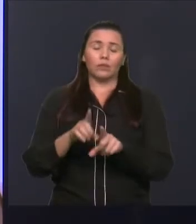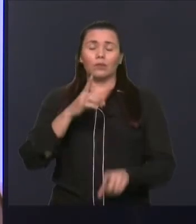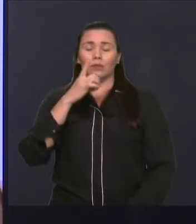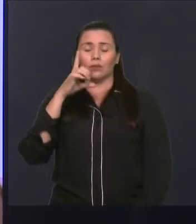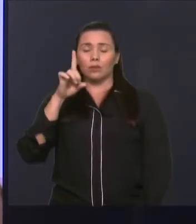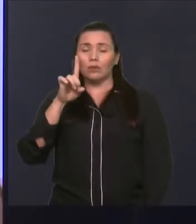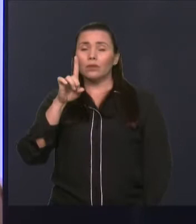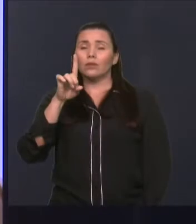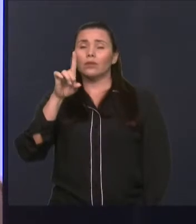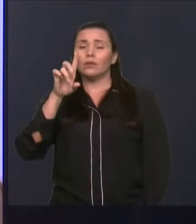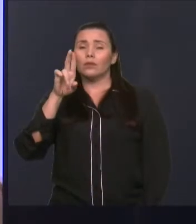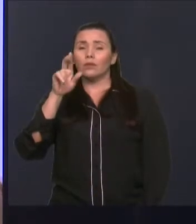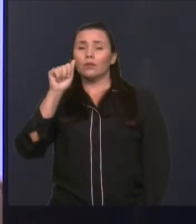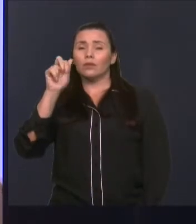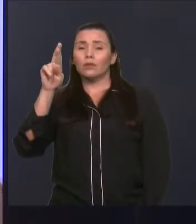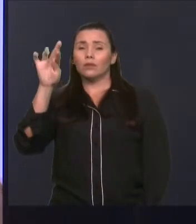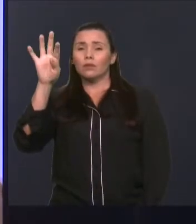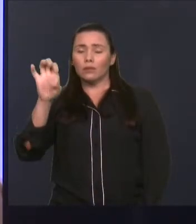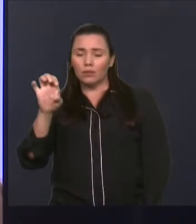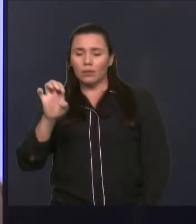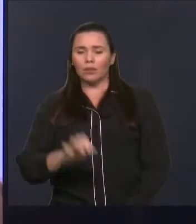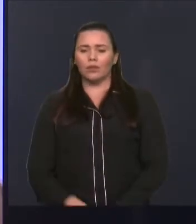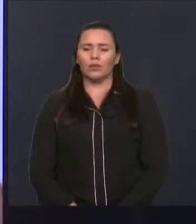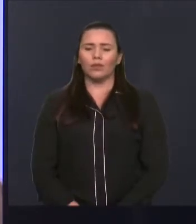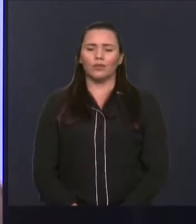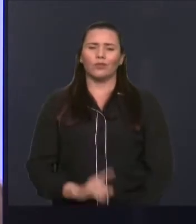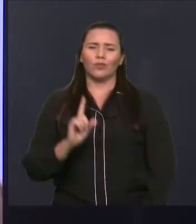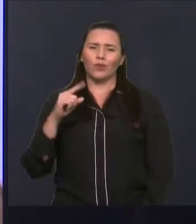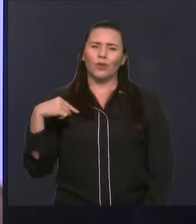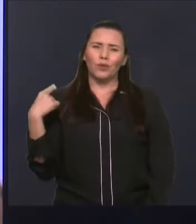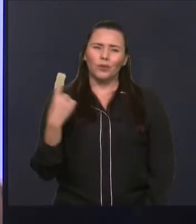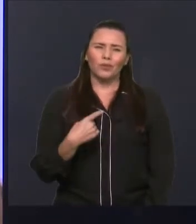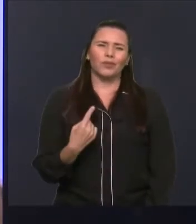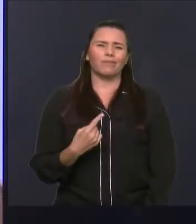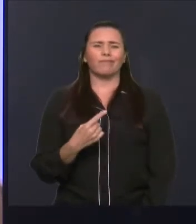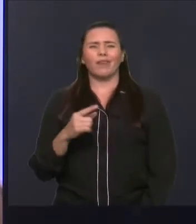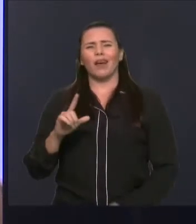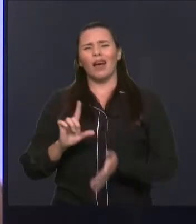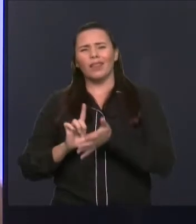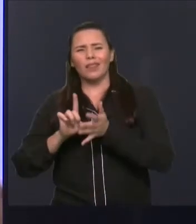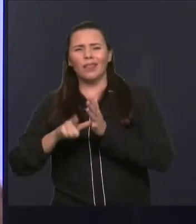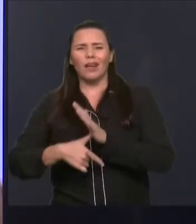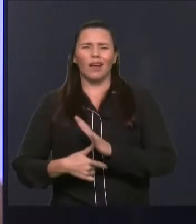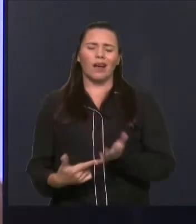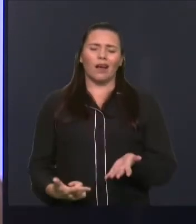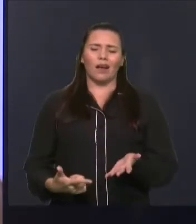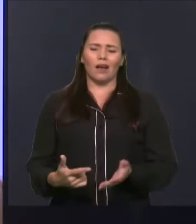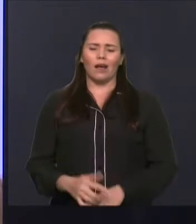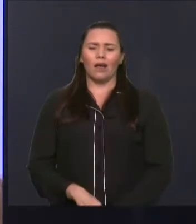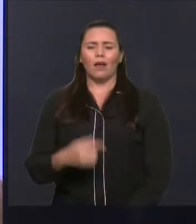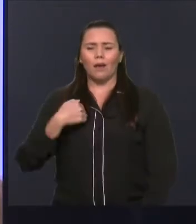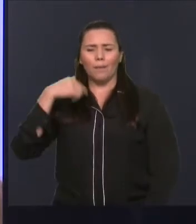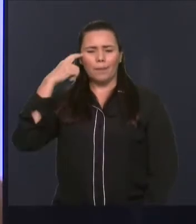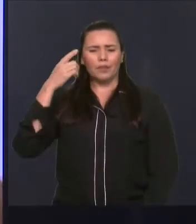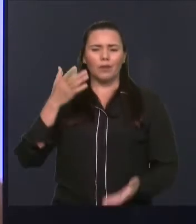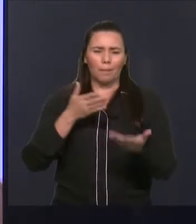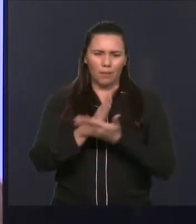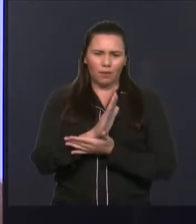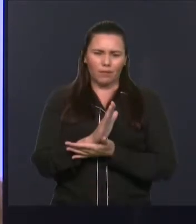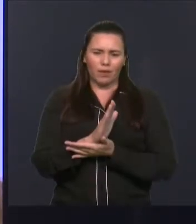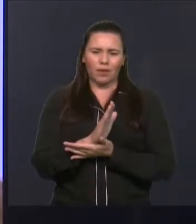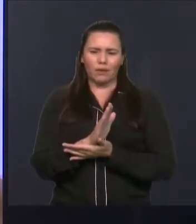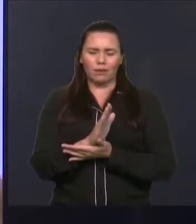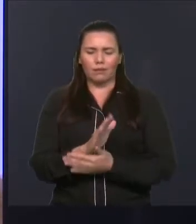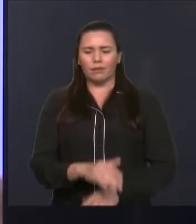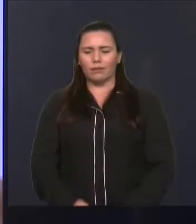demais aí, nós vamos retardar o projeto. Então, eu faço uma sugestão e aprovemos do jeito que está, e